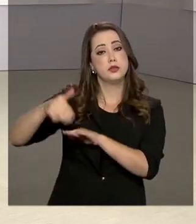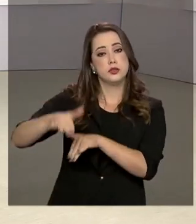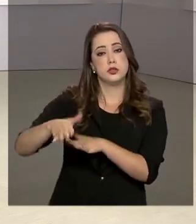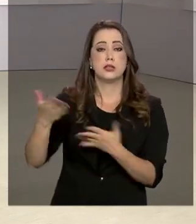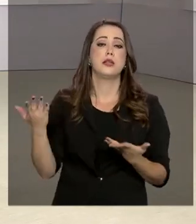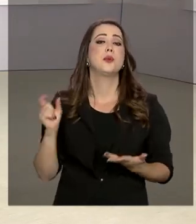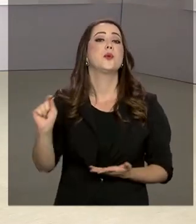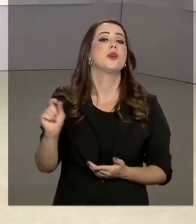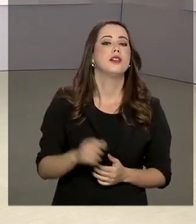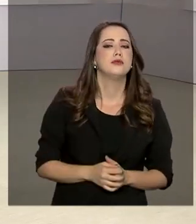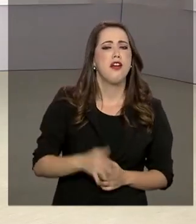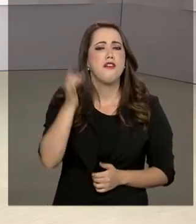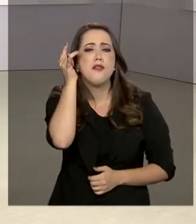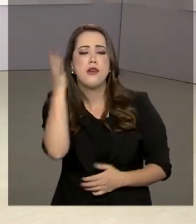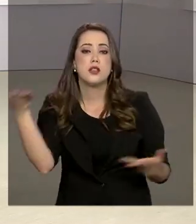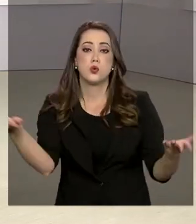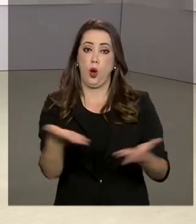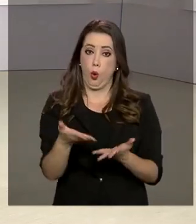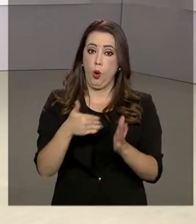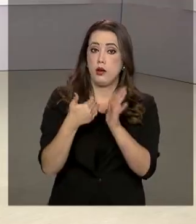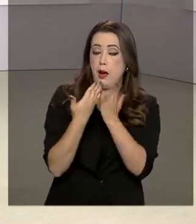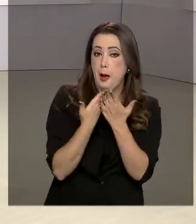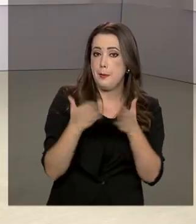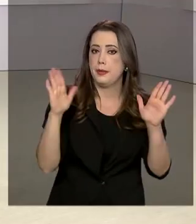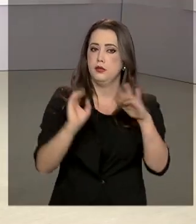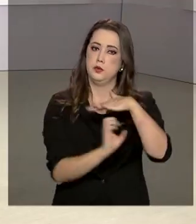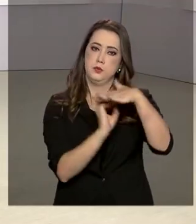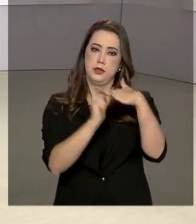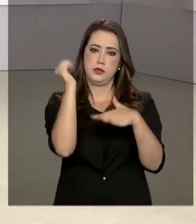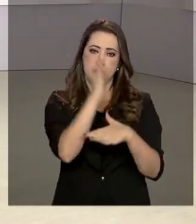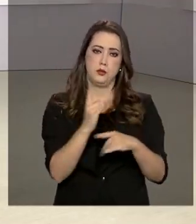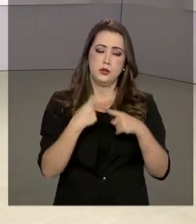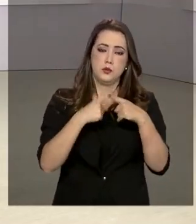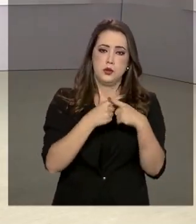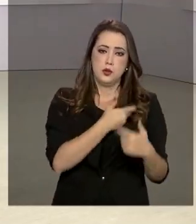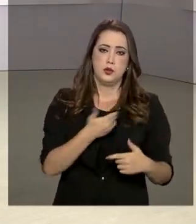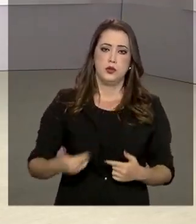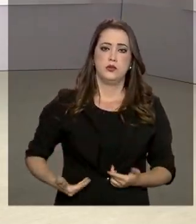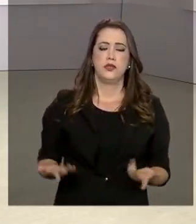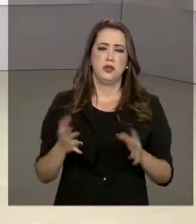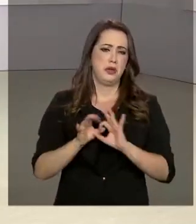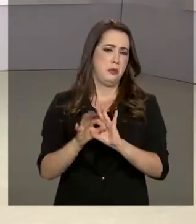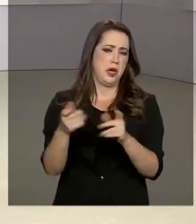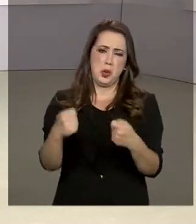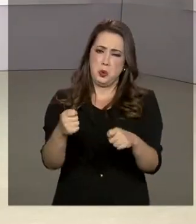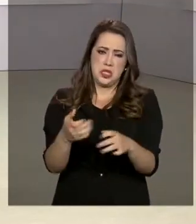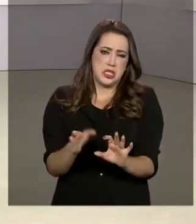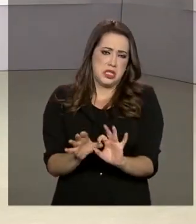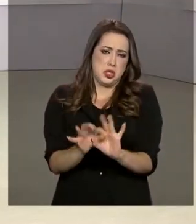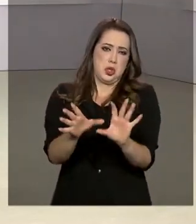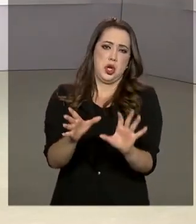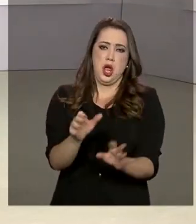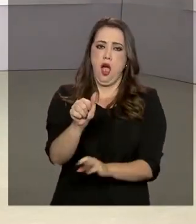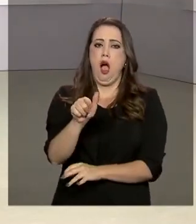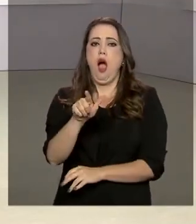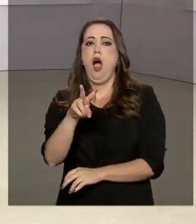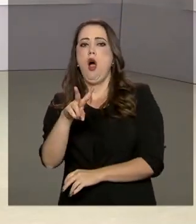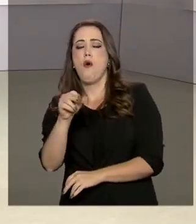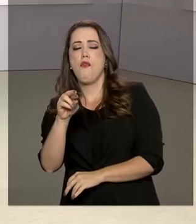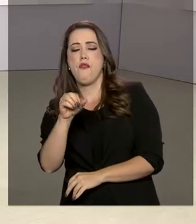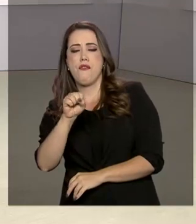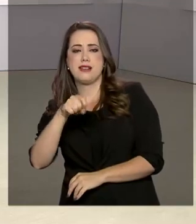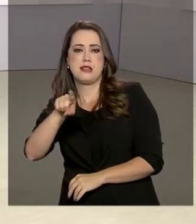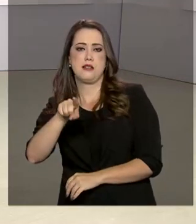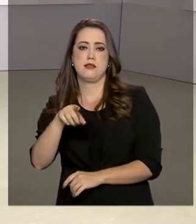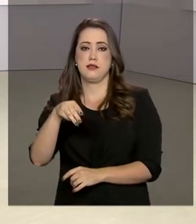ficar mais fácil abrir um pequeno negócio no Brasil. Isso porque o governo vai dispensar alvarás e licenças para microempreendedores